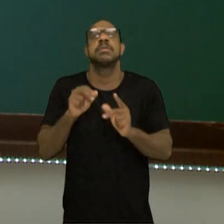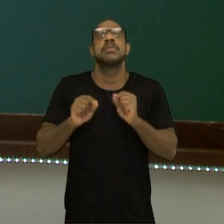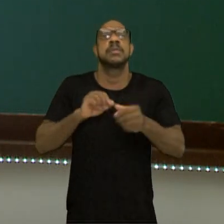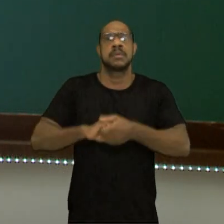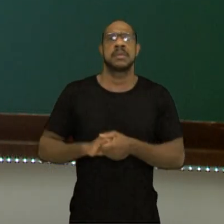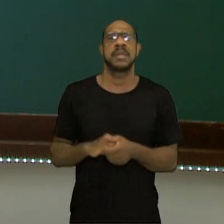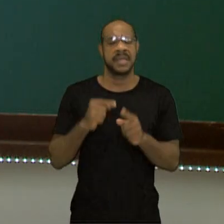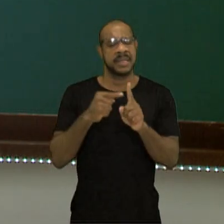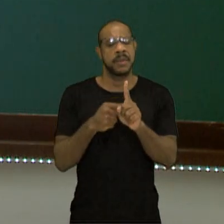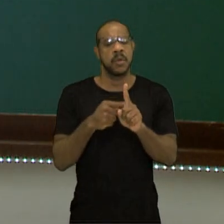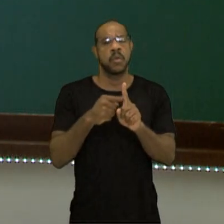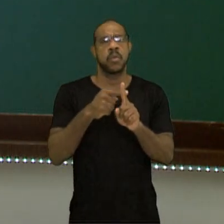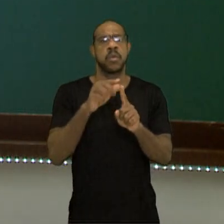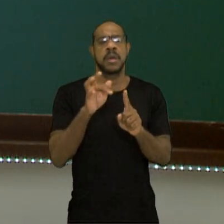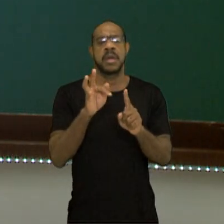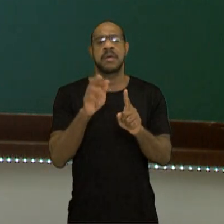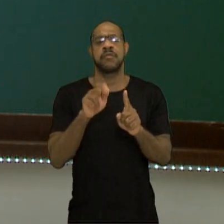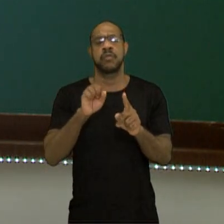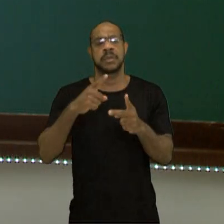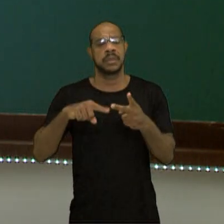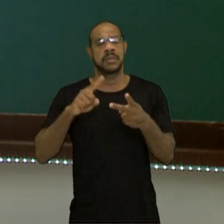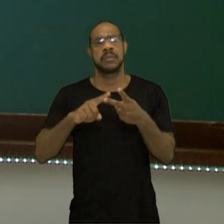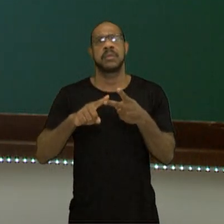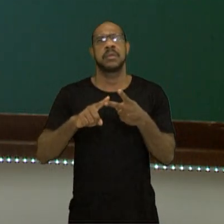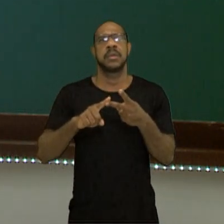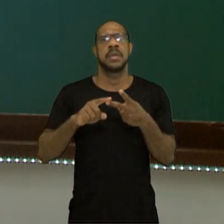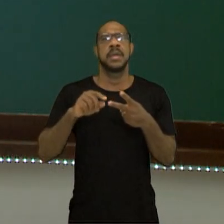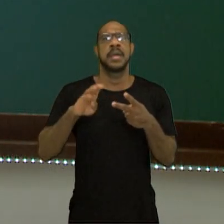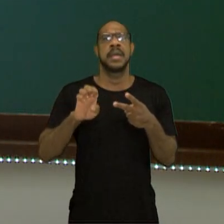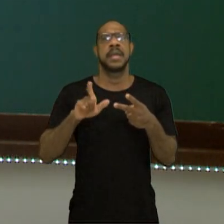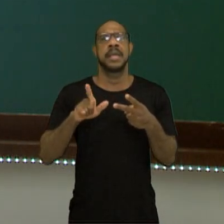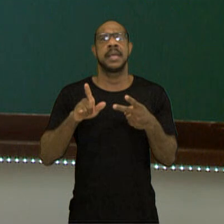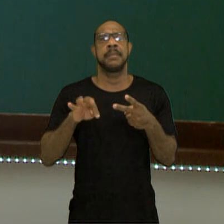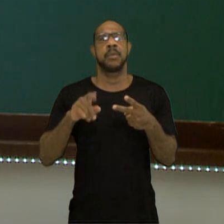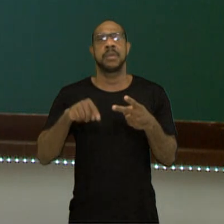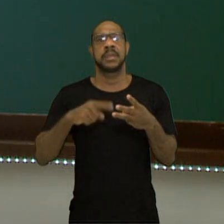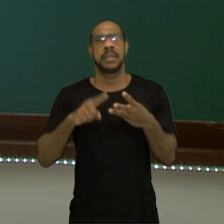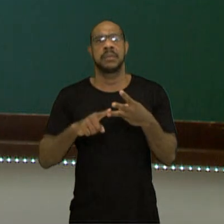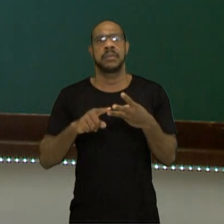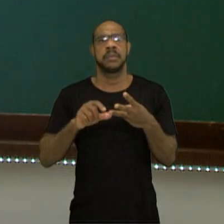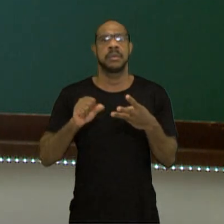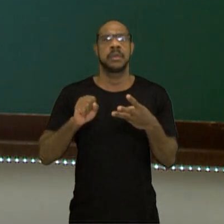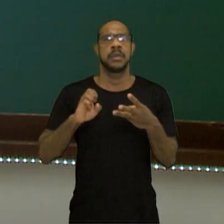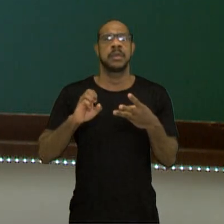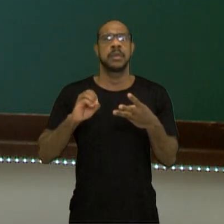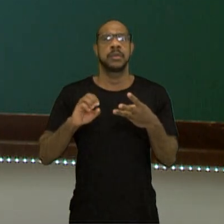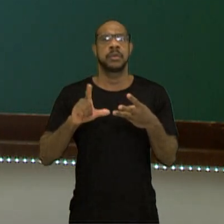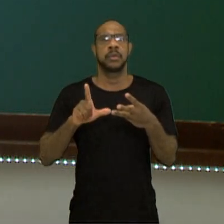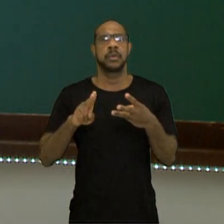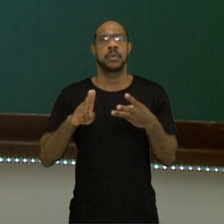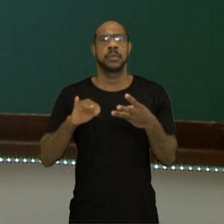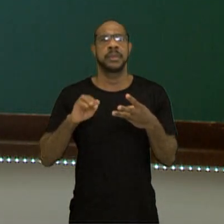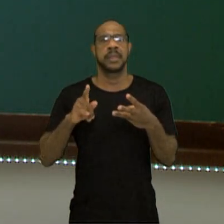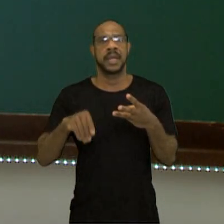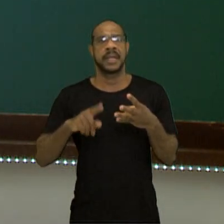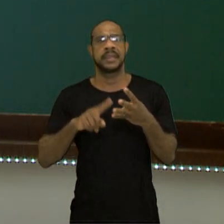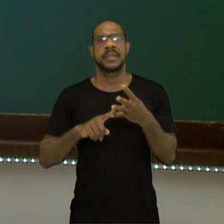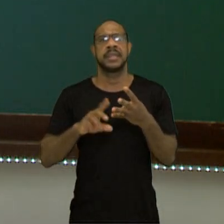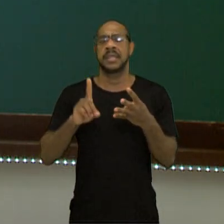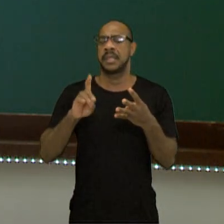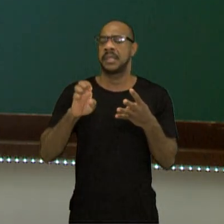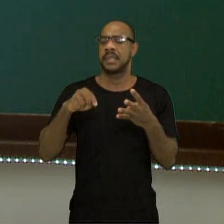Temperatura de fusão, temperatura de ebulição, solubilidade, densidade ou